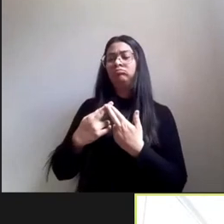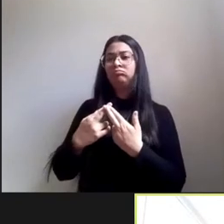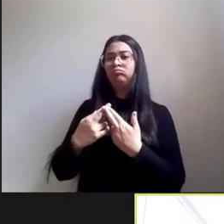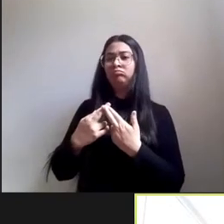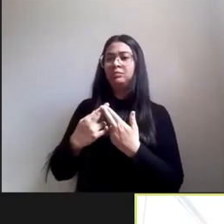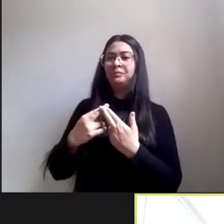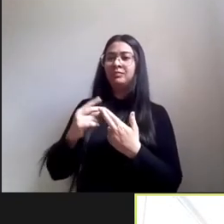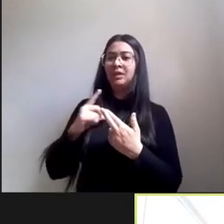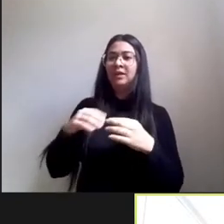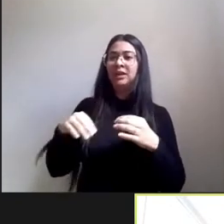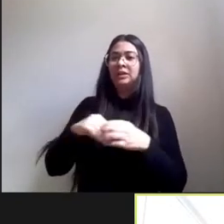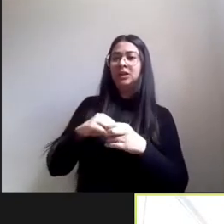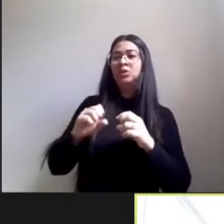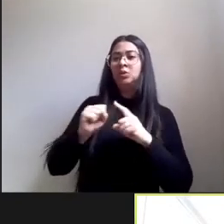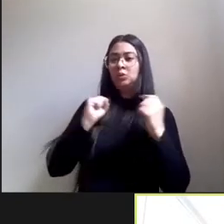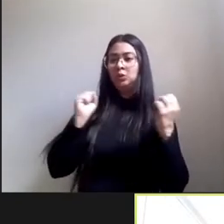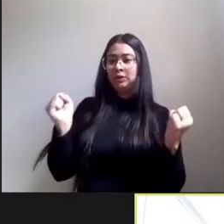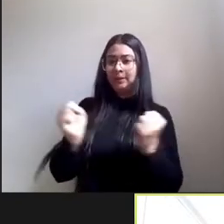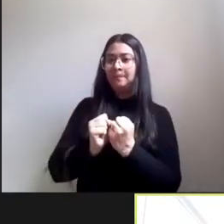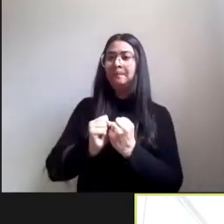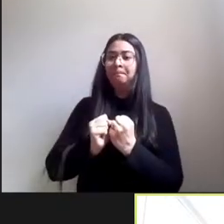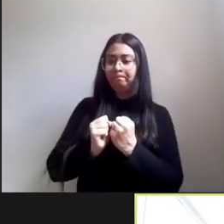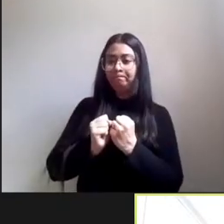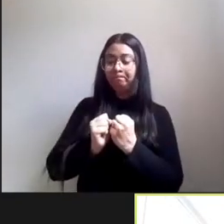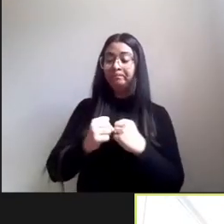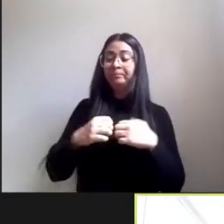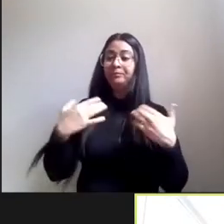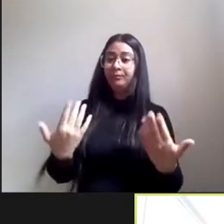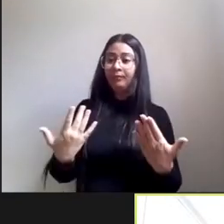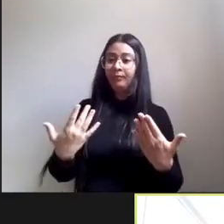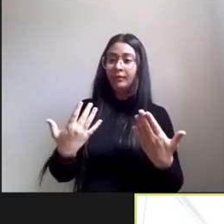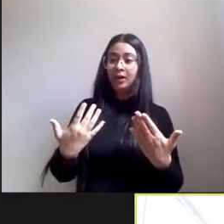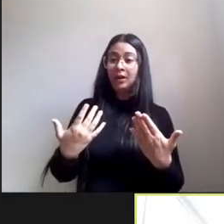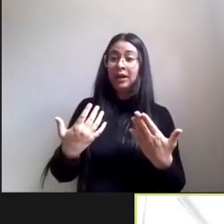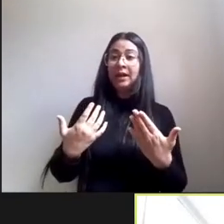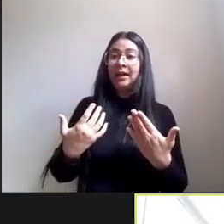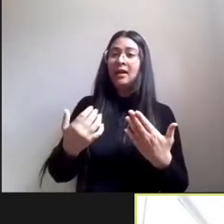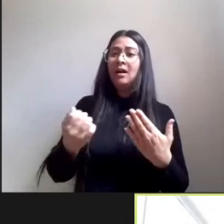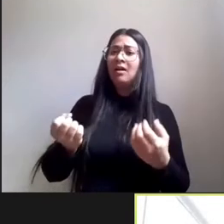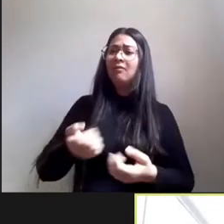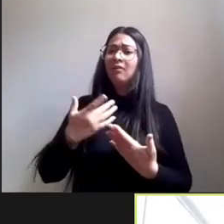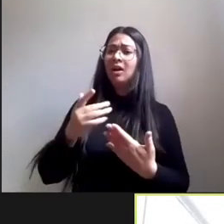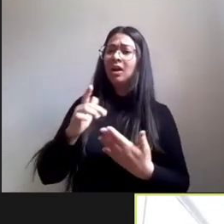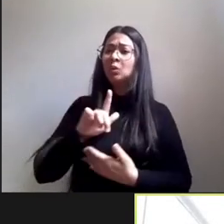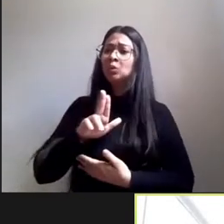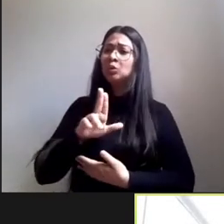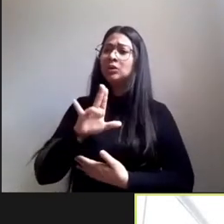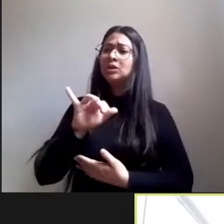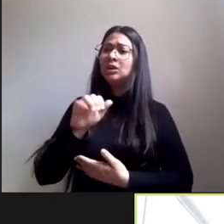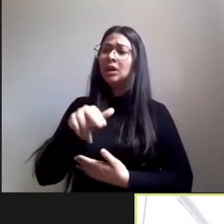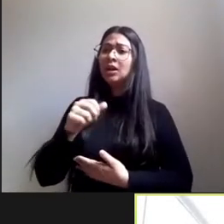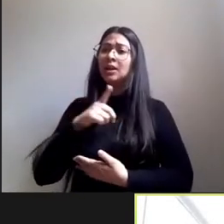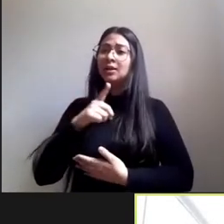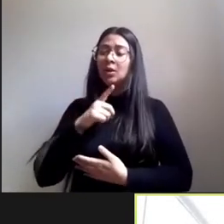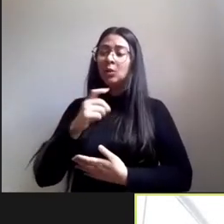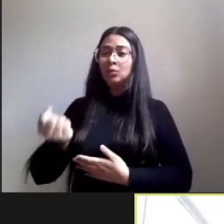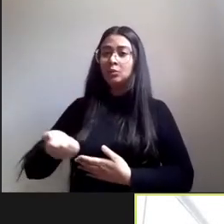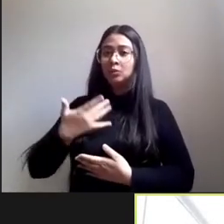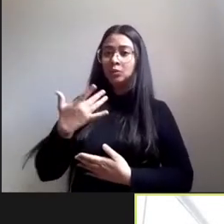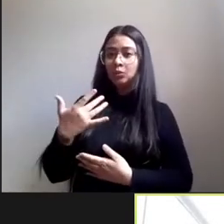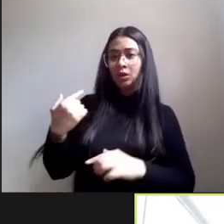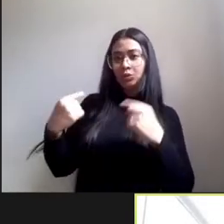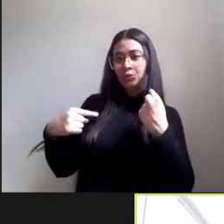essa intervenção da Luciana nos traz para discussão a questão das